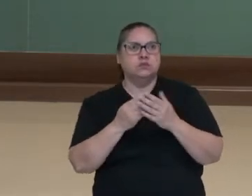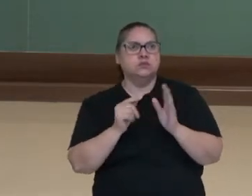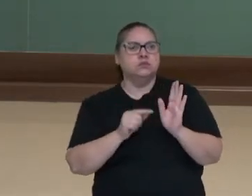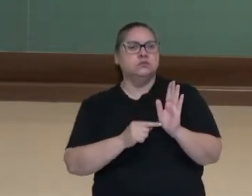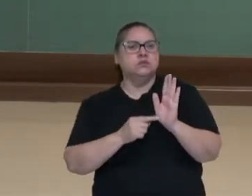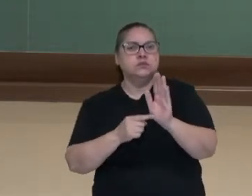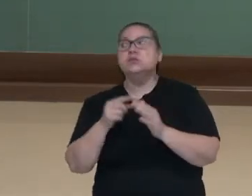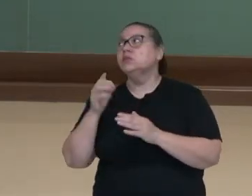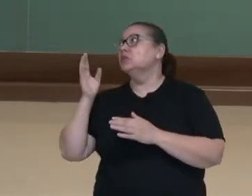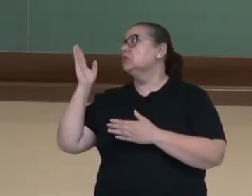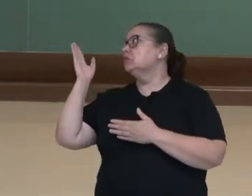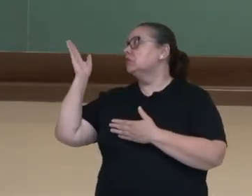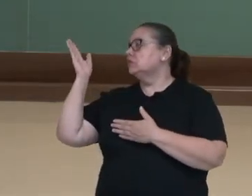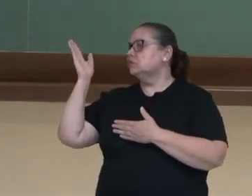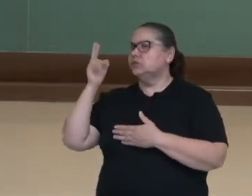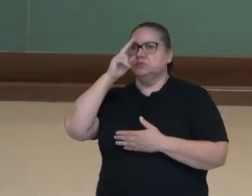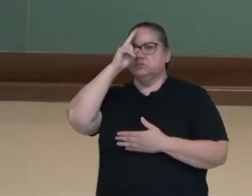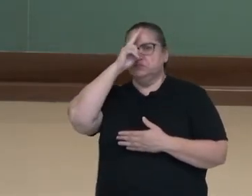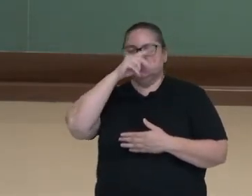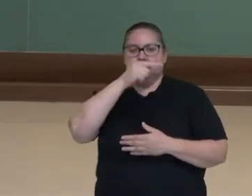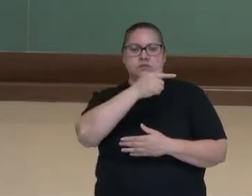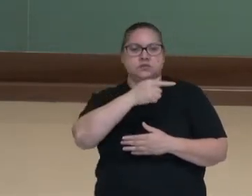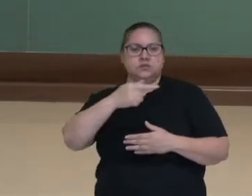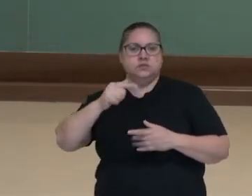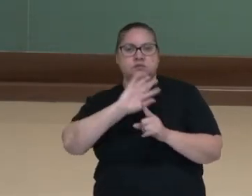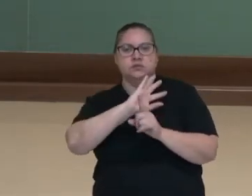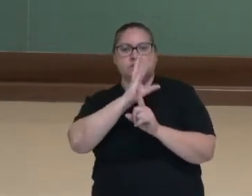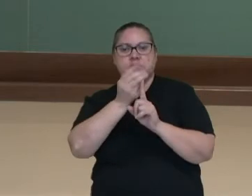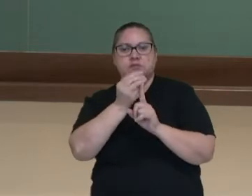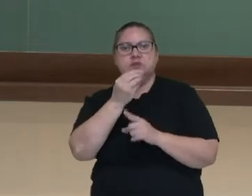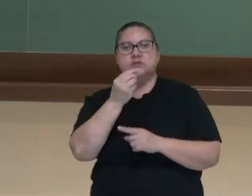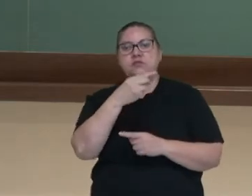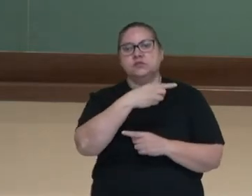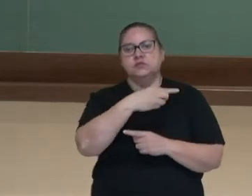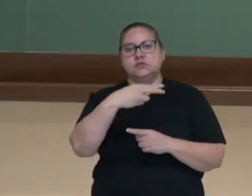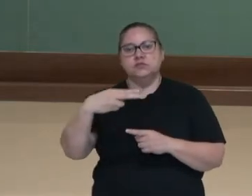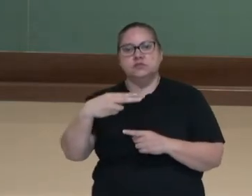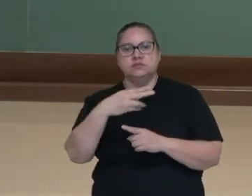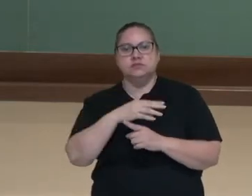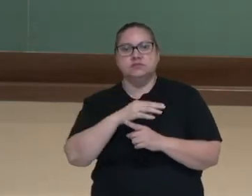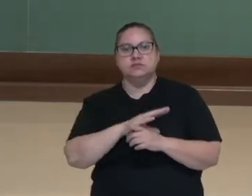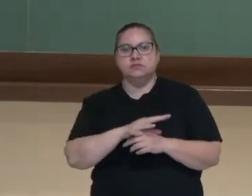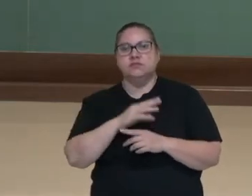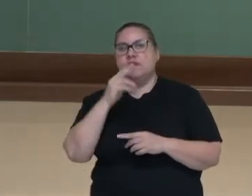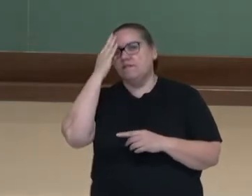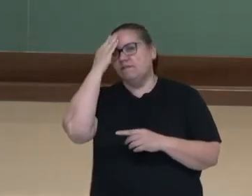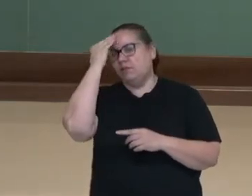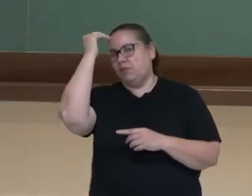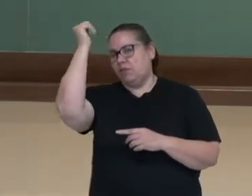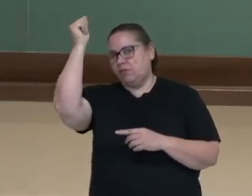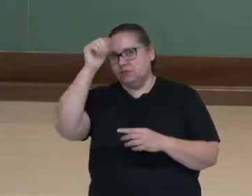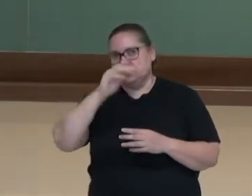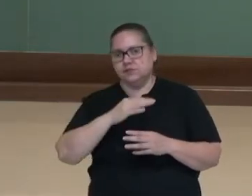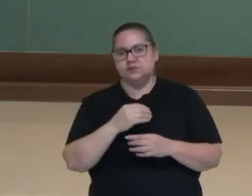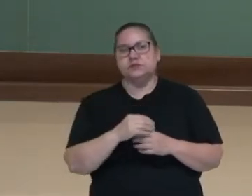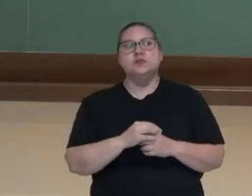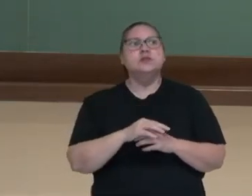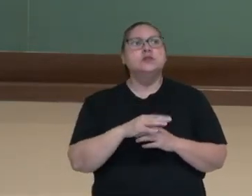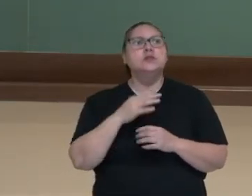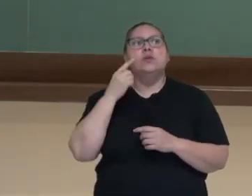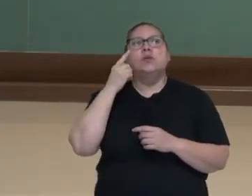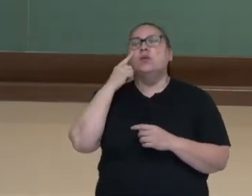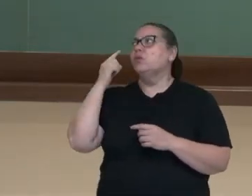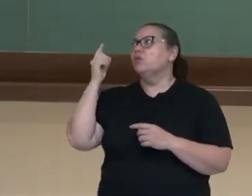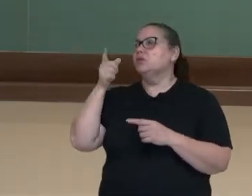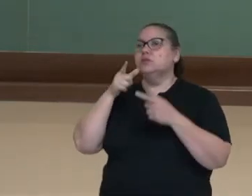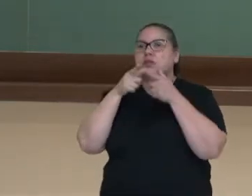vocês um cartaz histórico da semana de 22, a famosíssima semana de arte moderna. E aí olha a